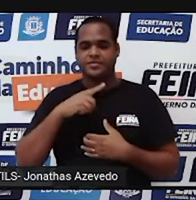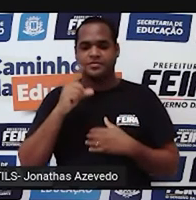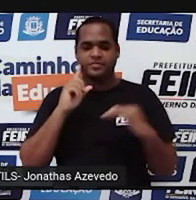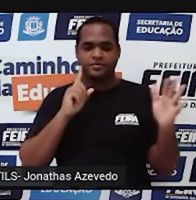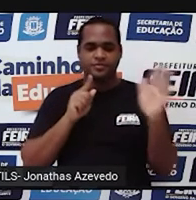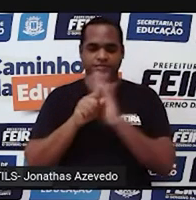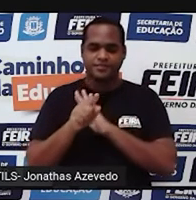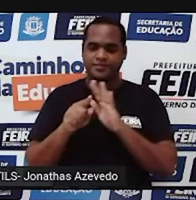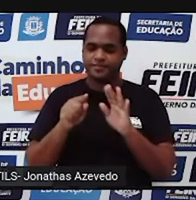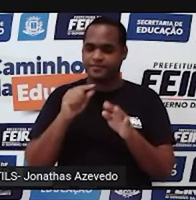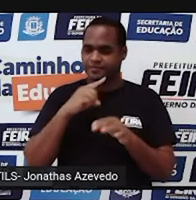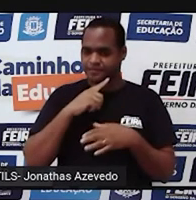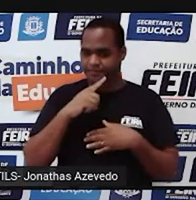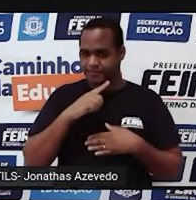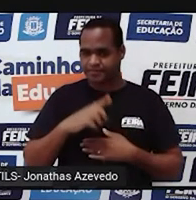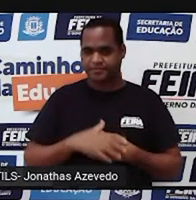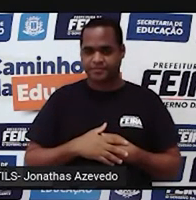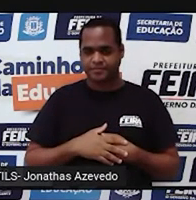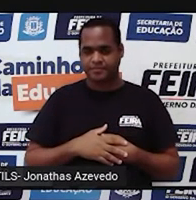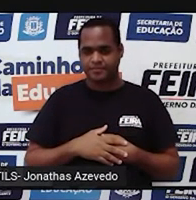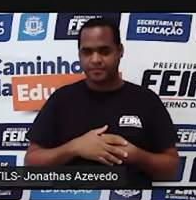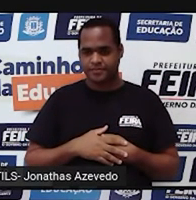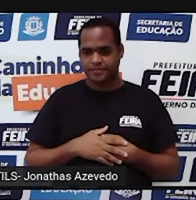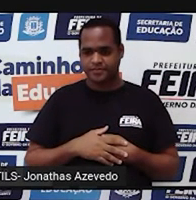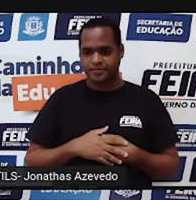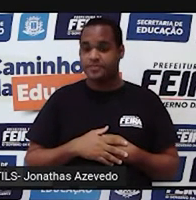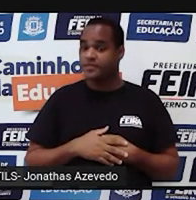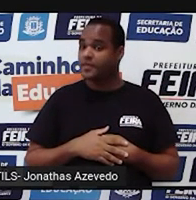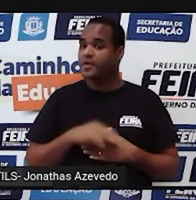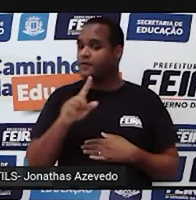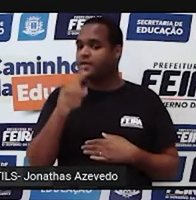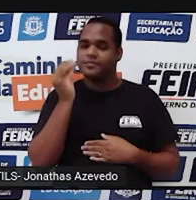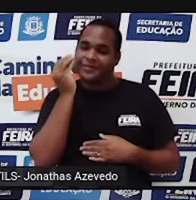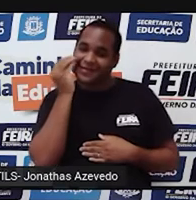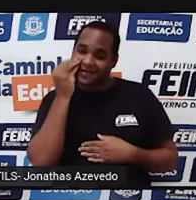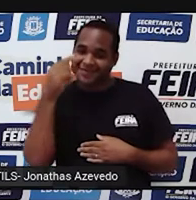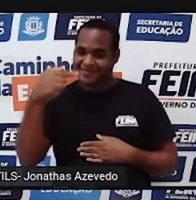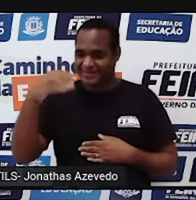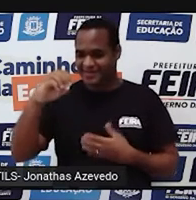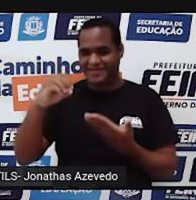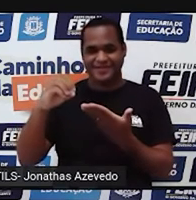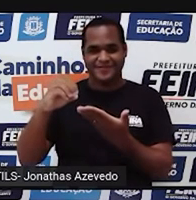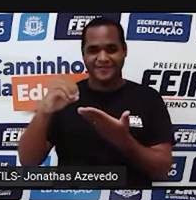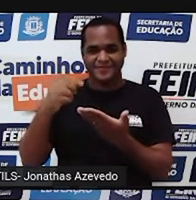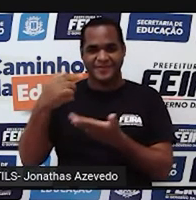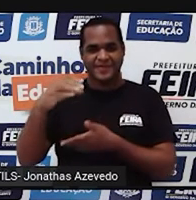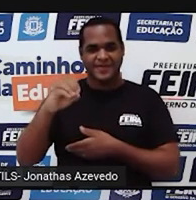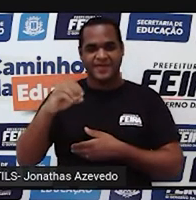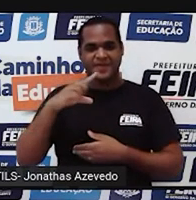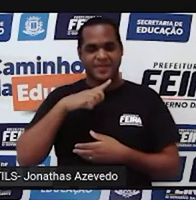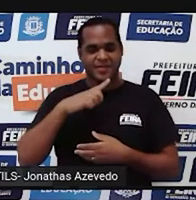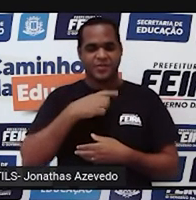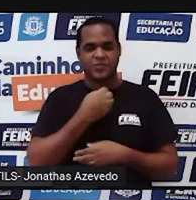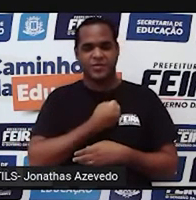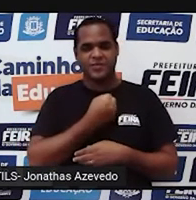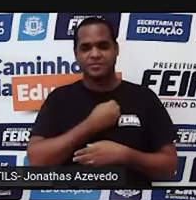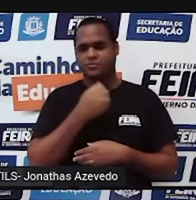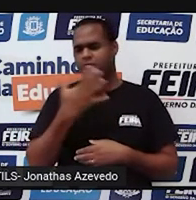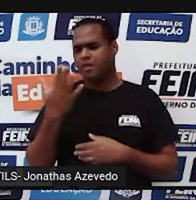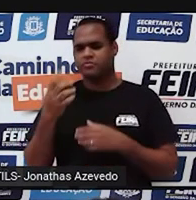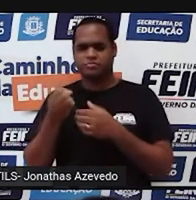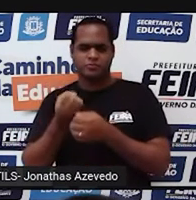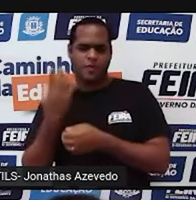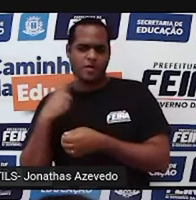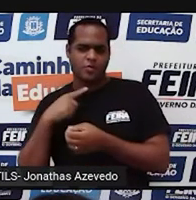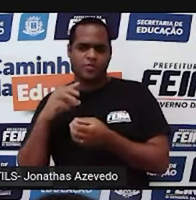e tem a ver com o número e tem a ver com o 70. Olha só. Qual dos números ou quais?